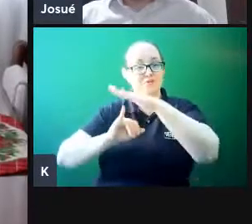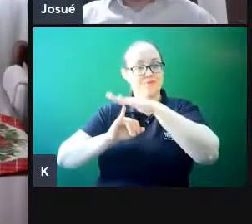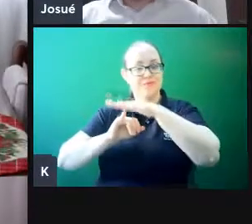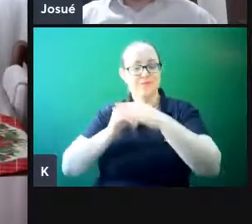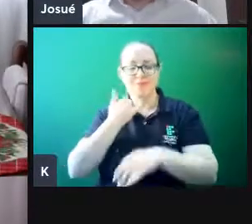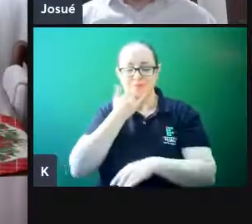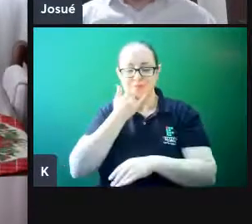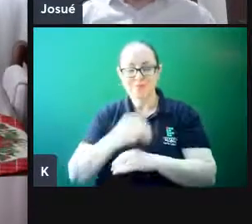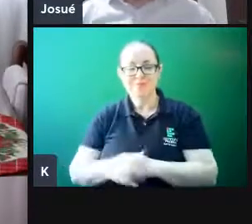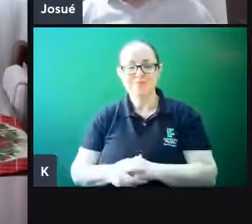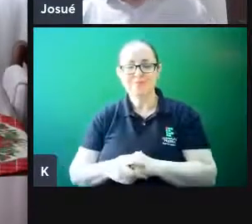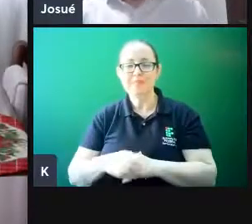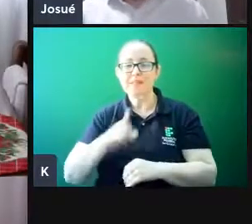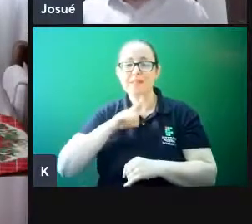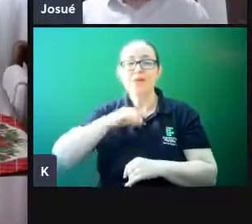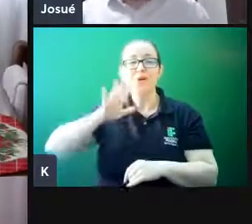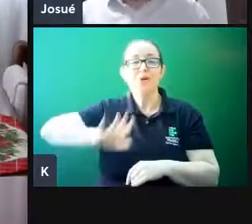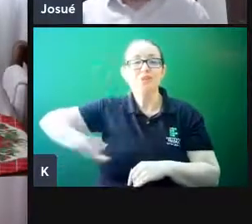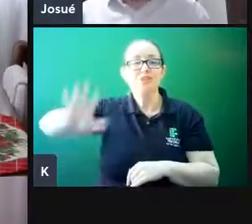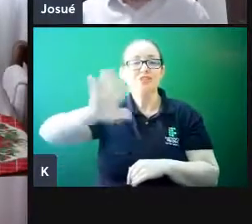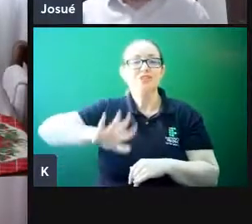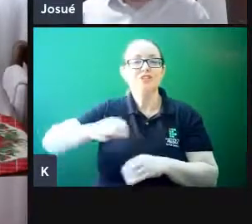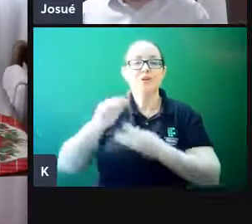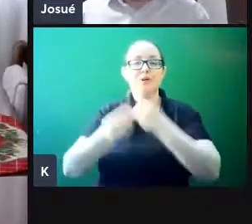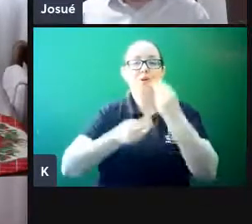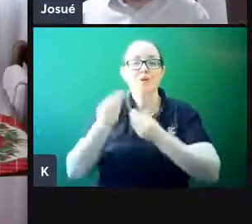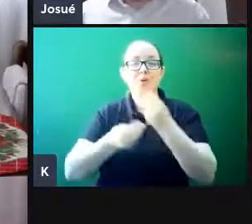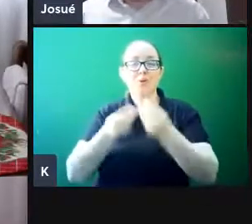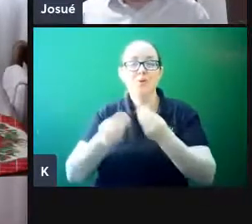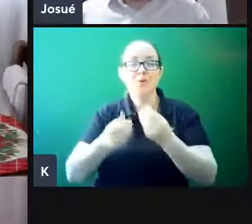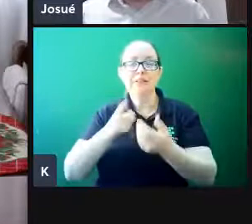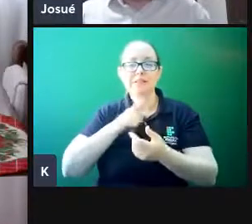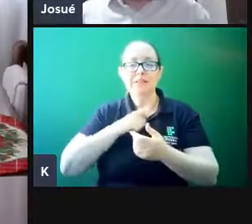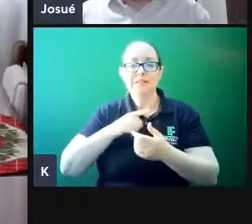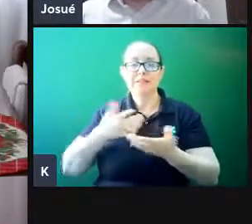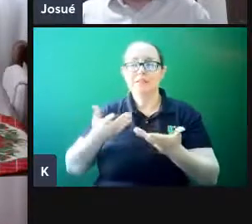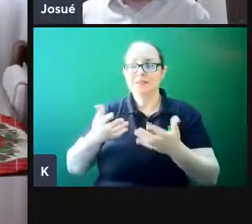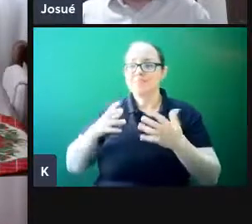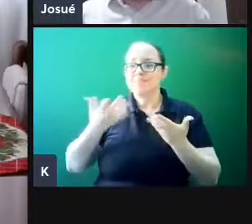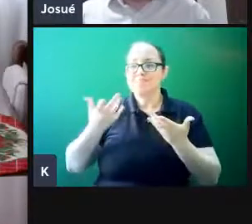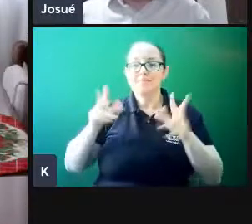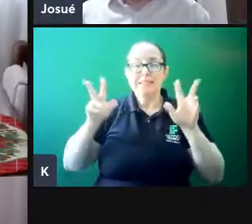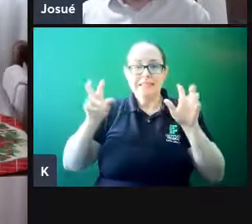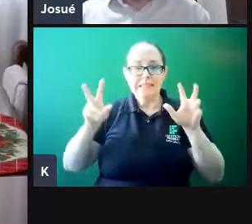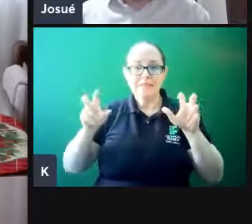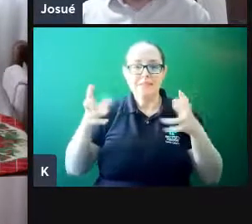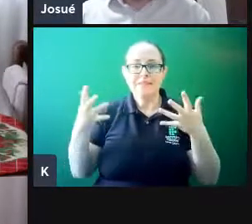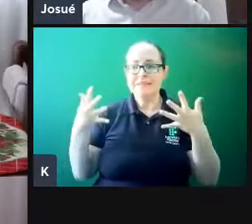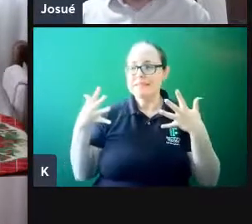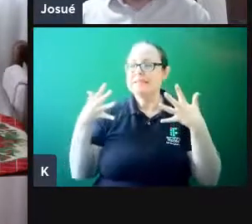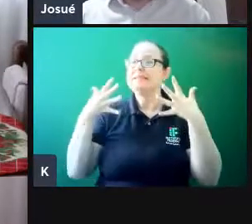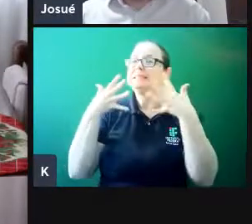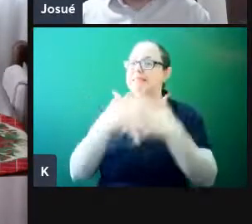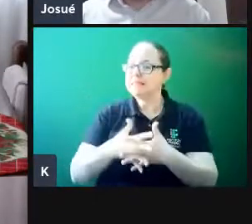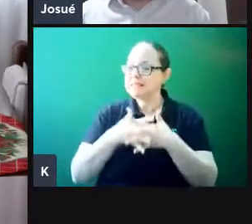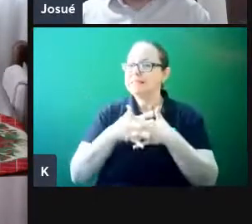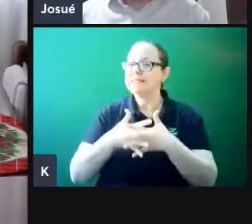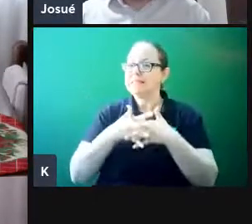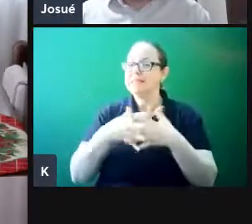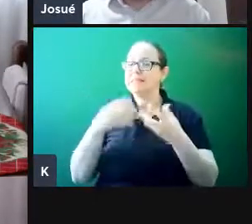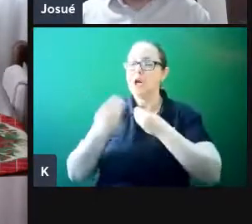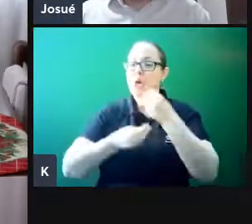aqui é dar um panorama geral, né, alguns pitacos de um campo que é muito complexo, muito amplo, que envolve o comportamento humano e